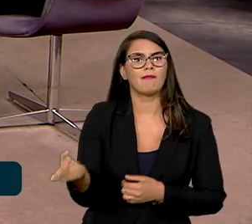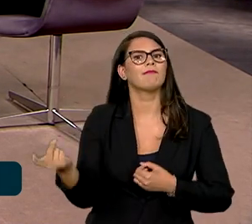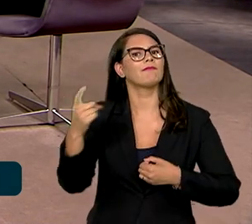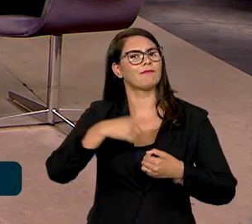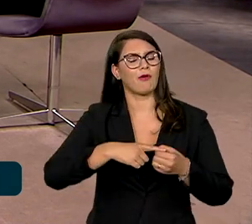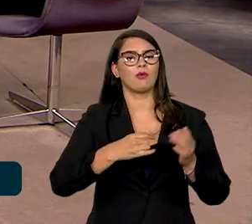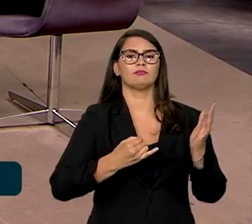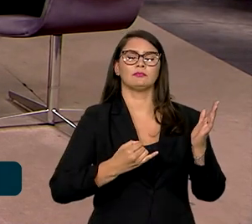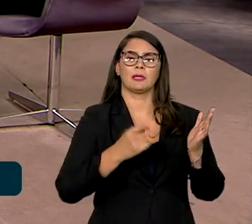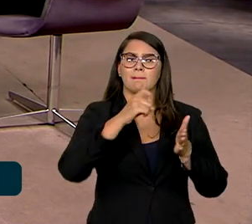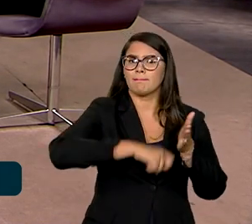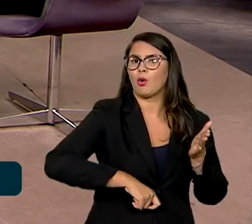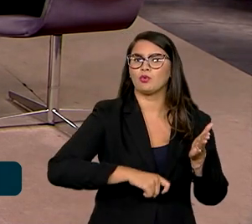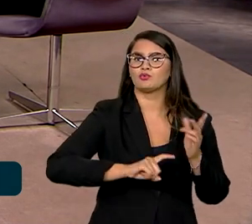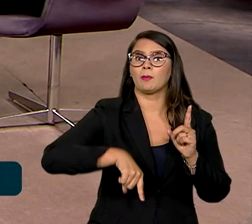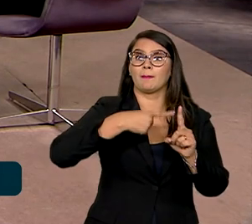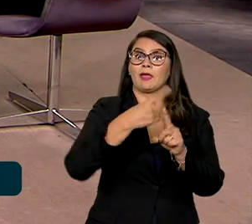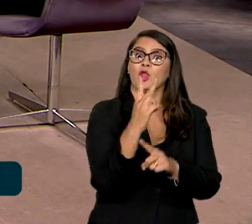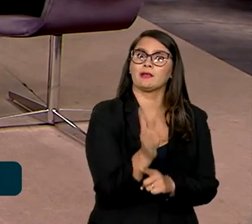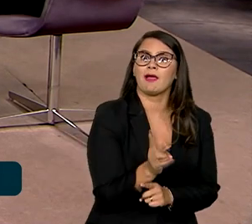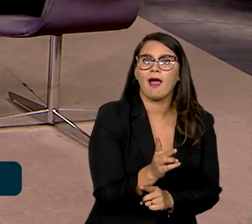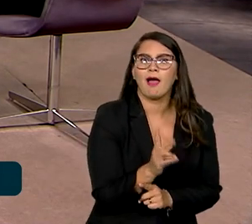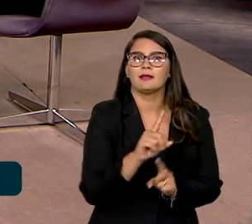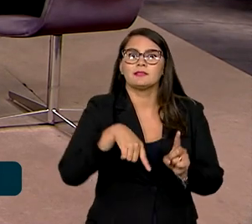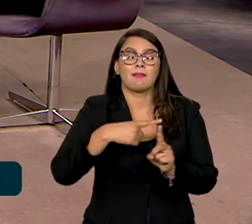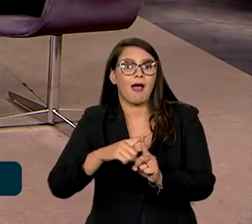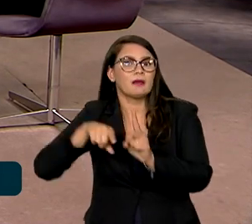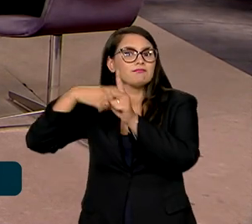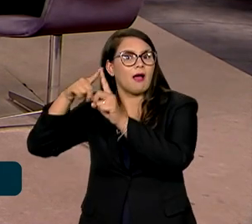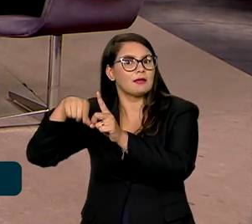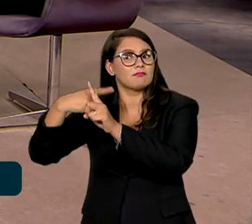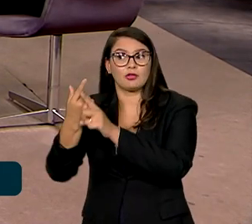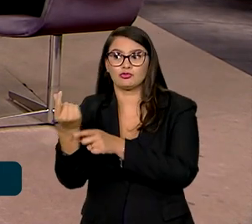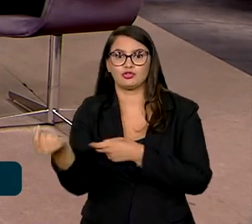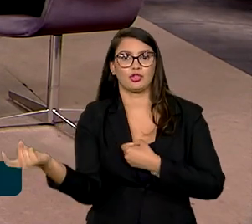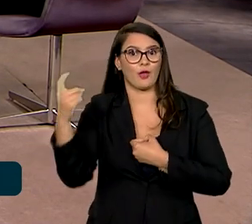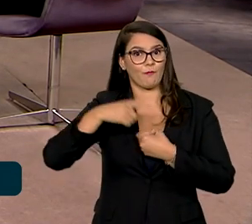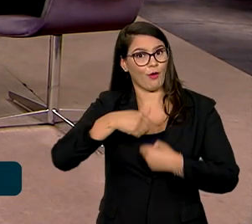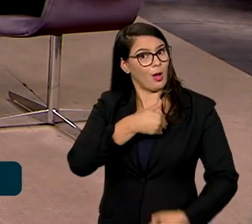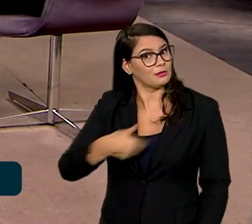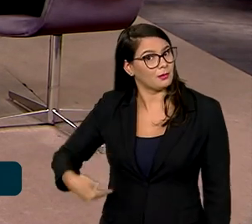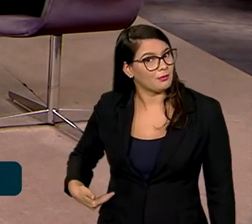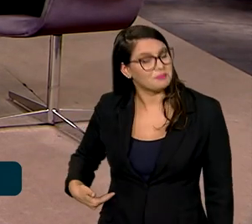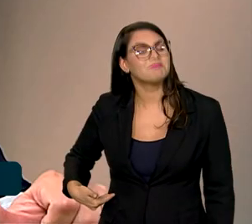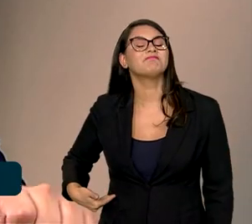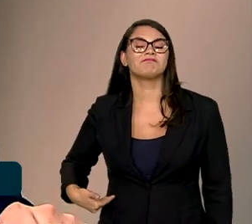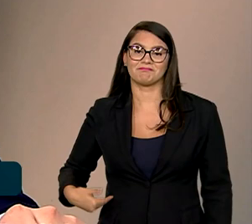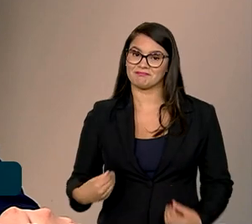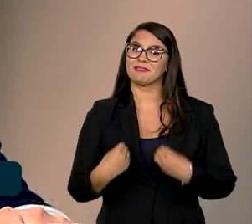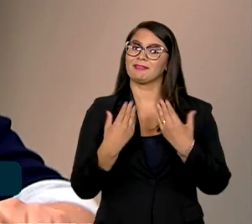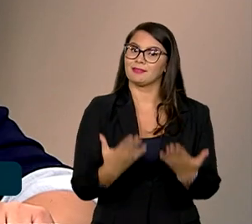imposto para o governo em cerca de 2 reais, às vezes até mais. Então, é dinheiro que volta para o cofre público, então, ele gera